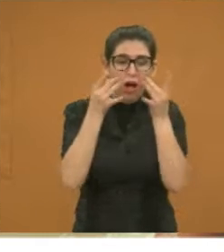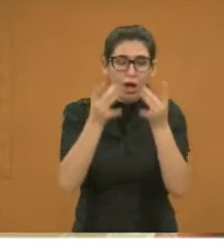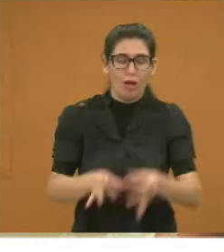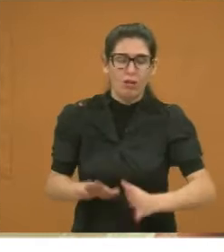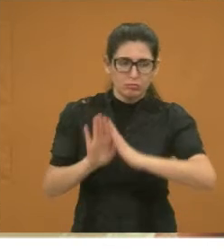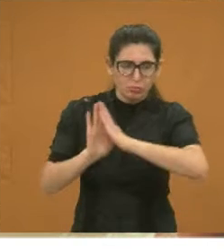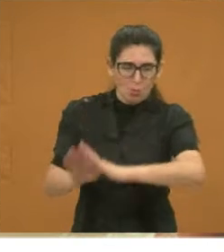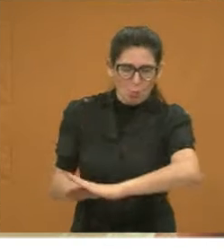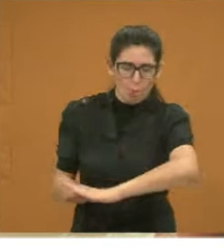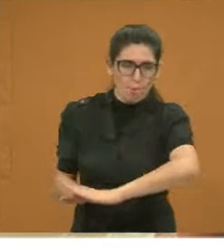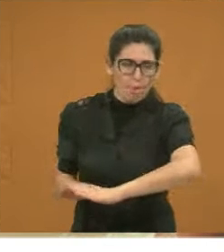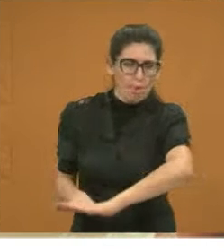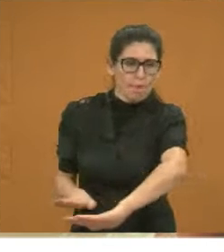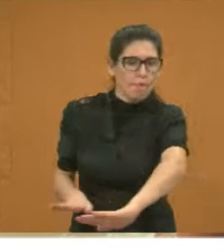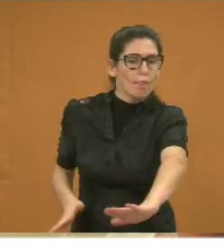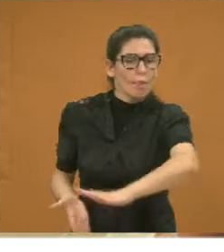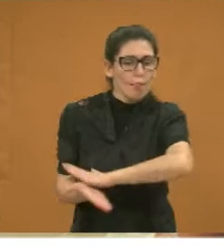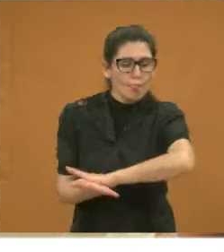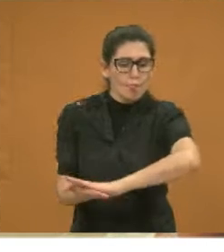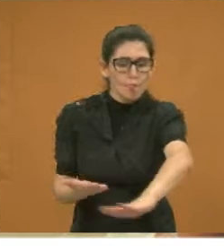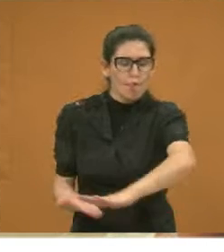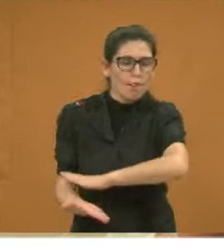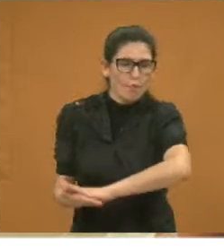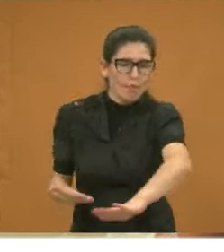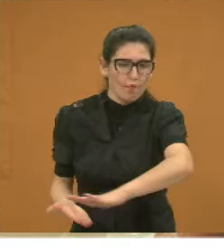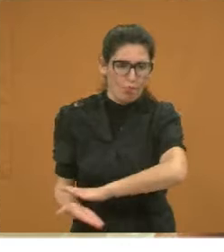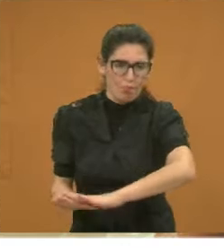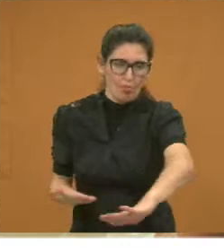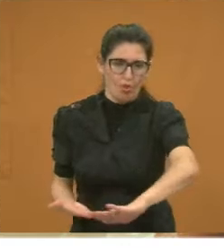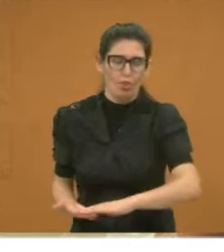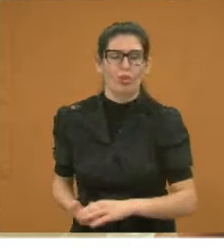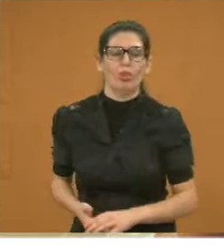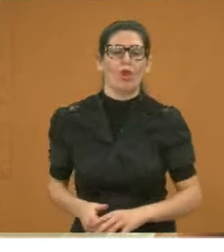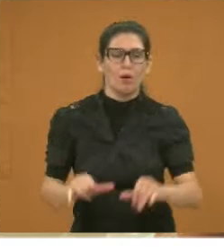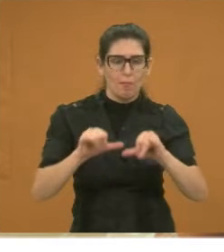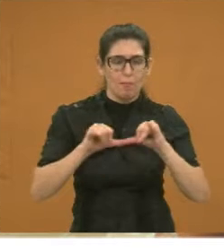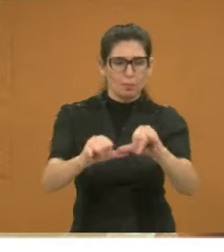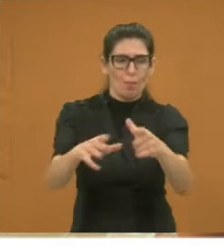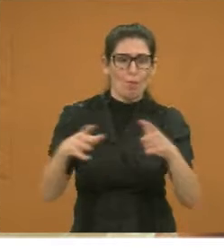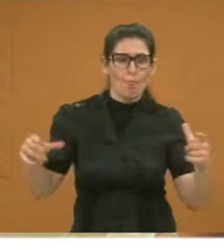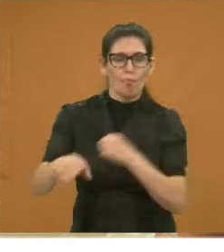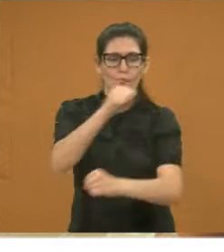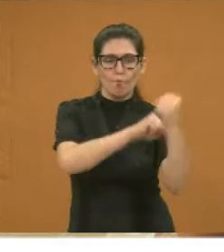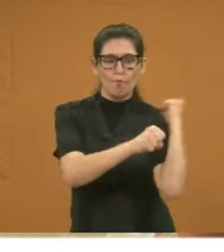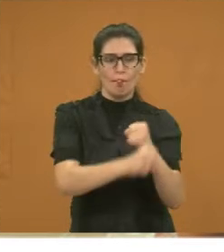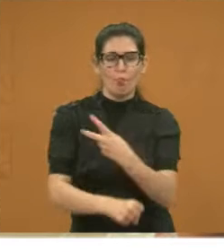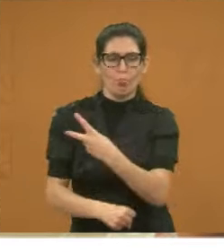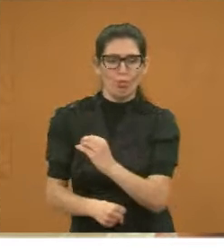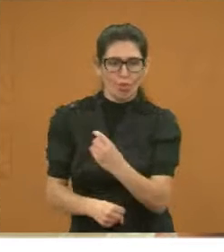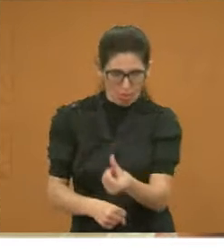Piso colocado nas calçadas do Mercadão Municipal em 2016,